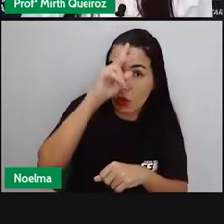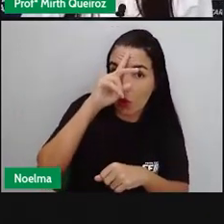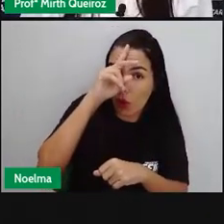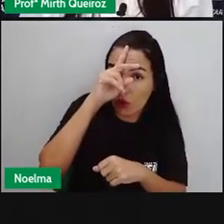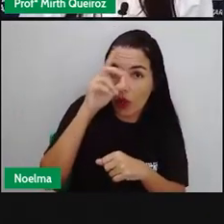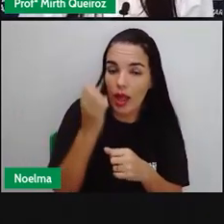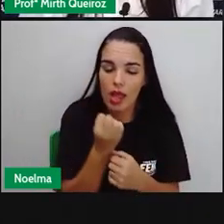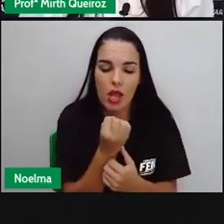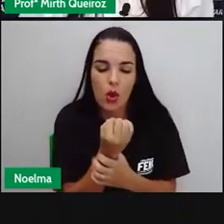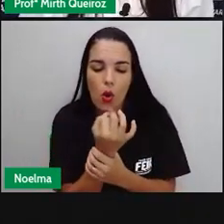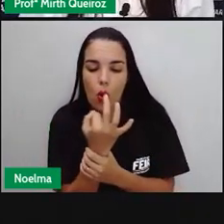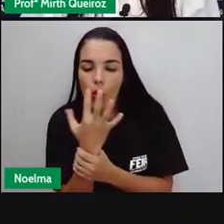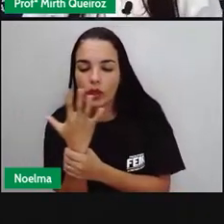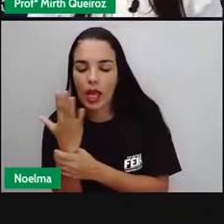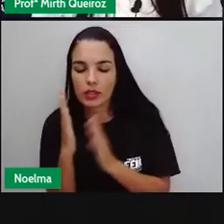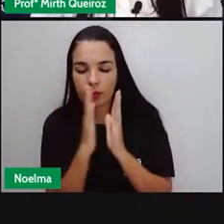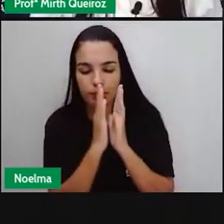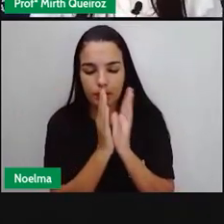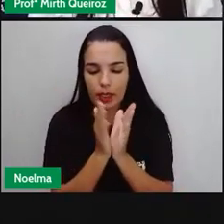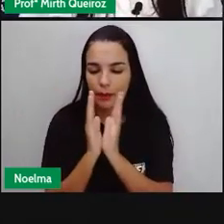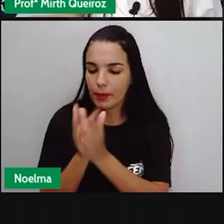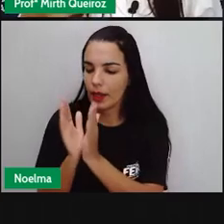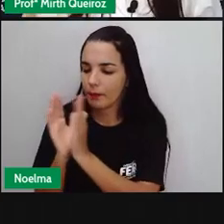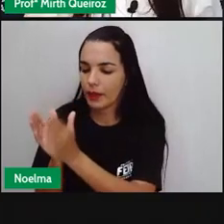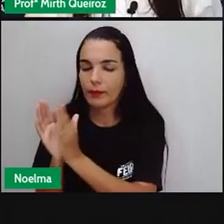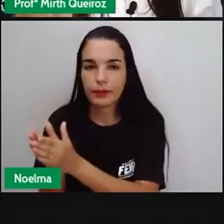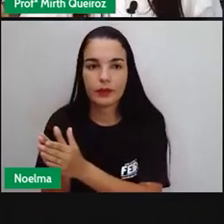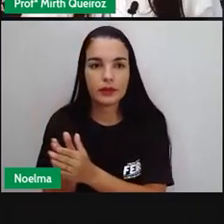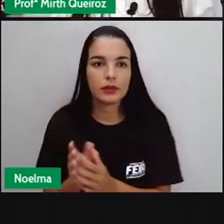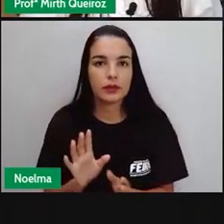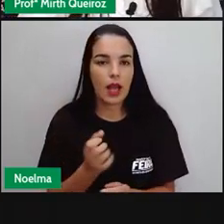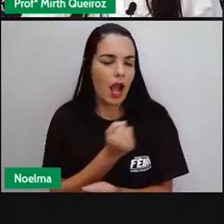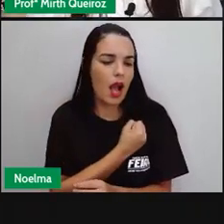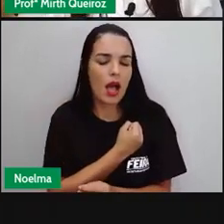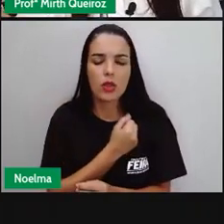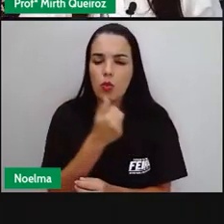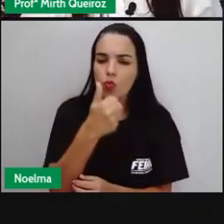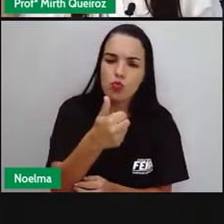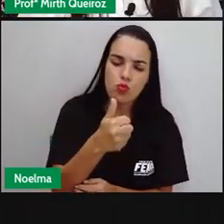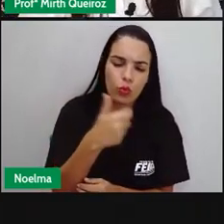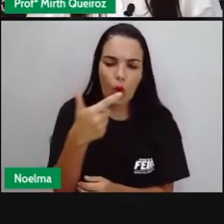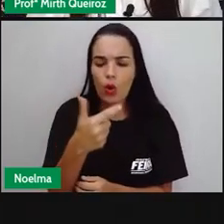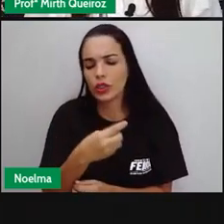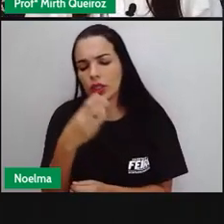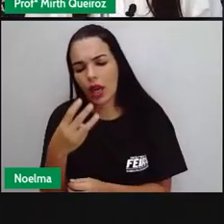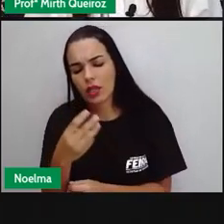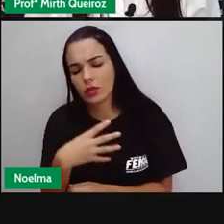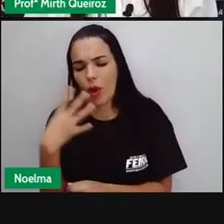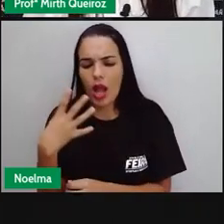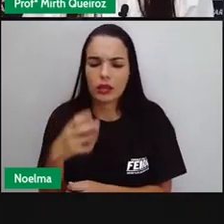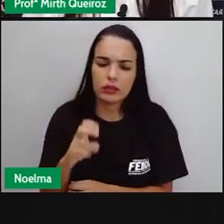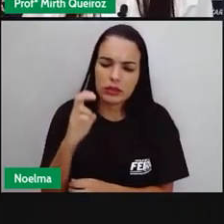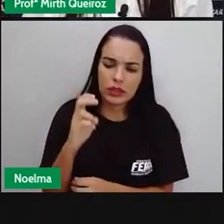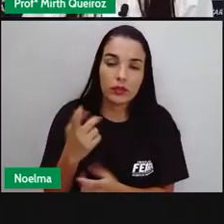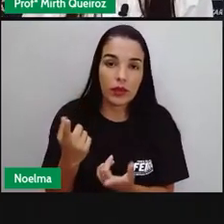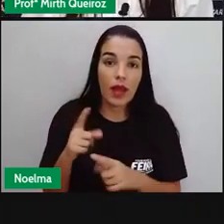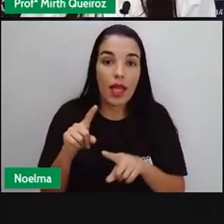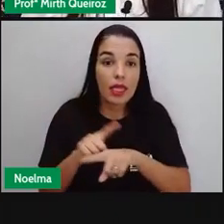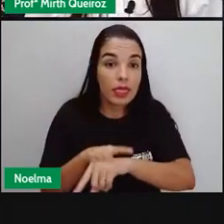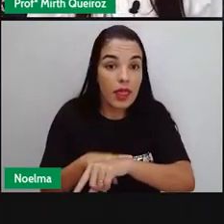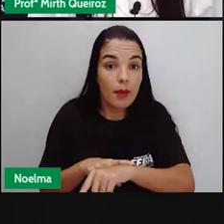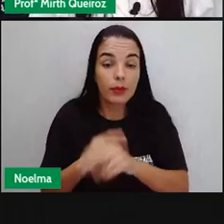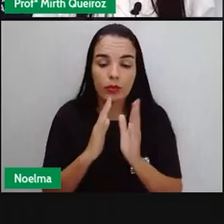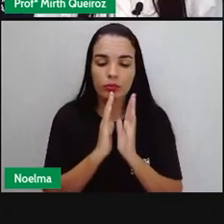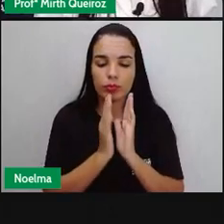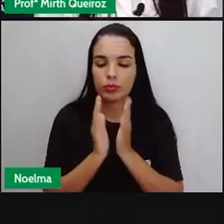E tempo cronológico? Tempo cronológico é ano 1, ano 2, ano 3, ano 4, ano 5 Isso é o tempo cronológico